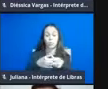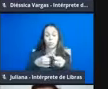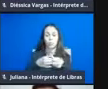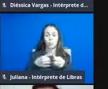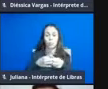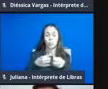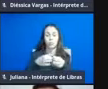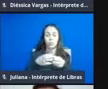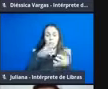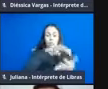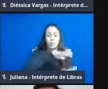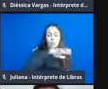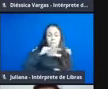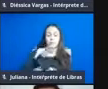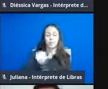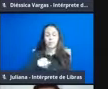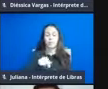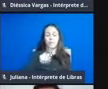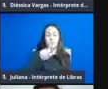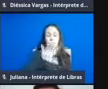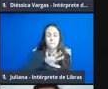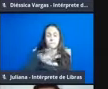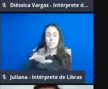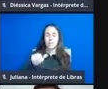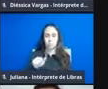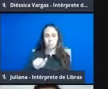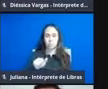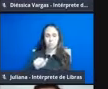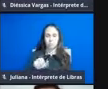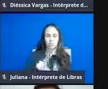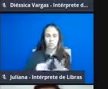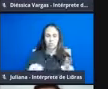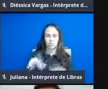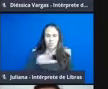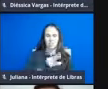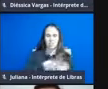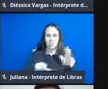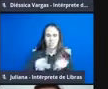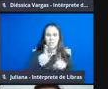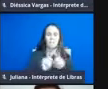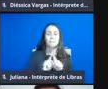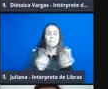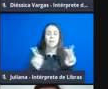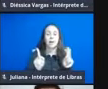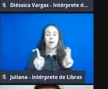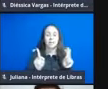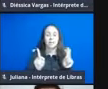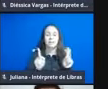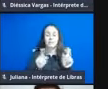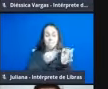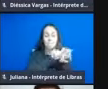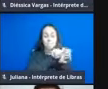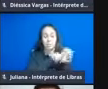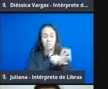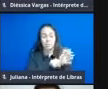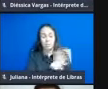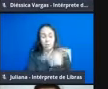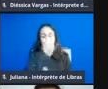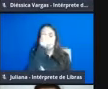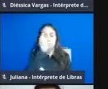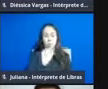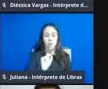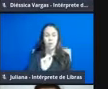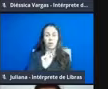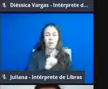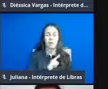com um milhão de espécies conhecidas, mas as estimativas, né, as dos cientistas, é que se tenha de 3